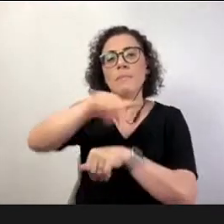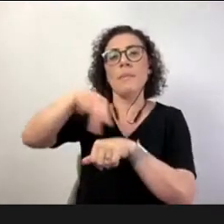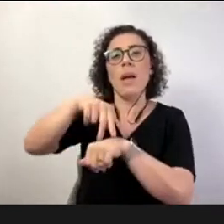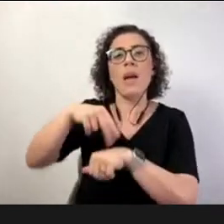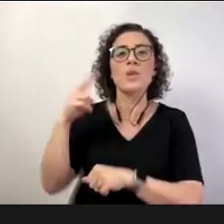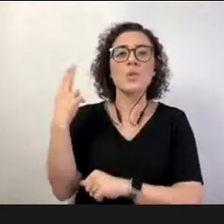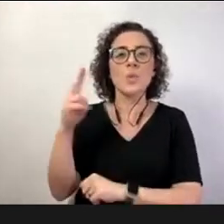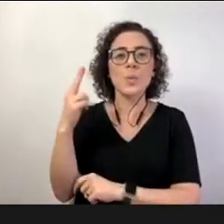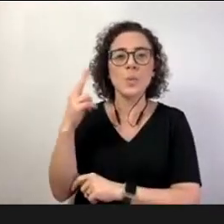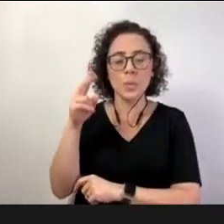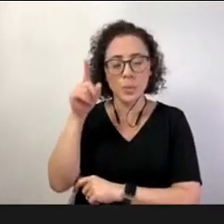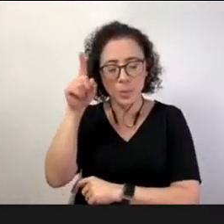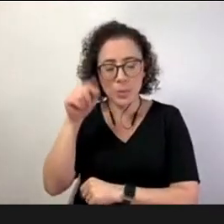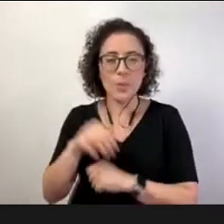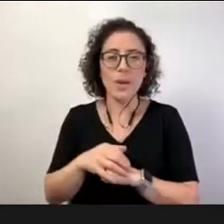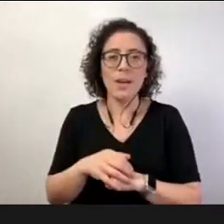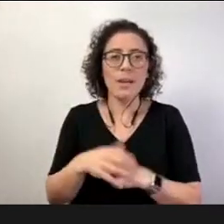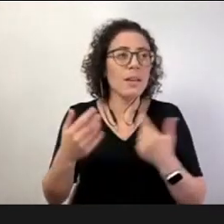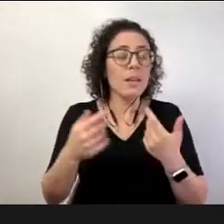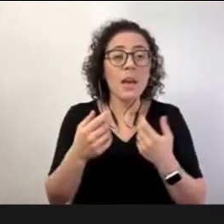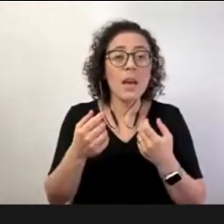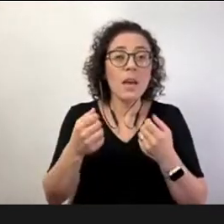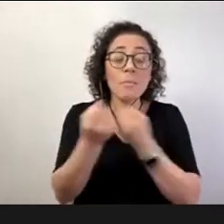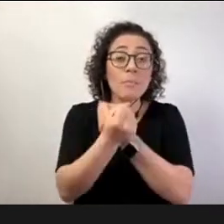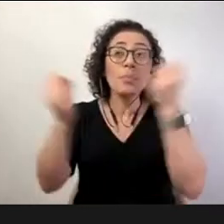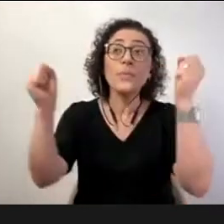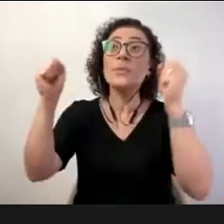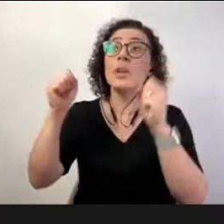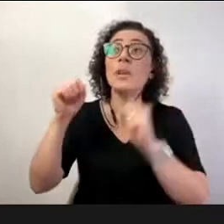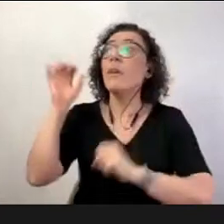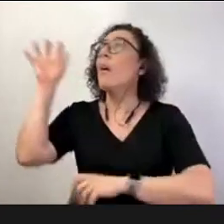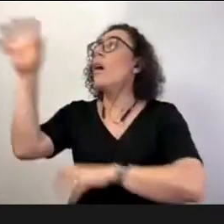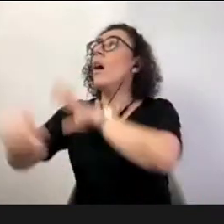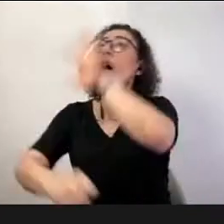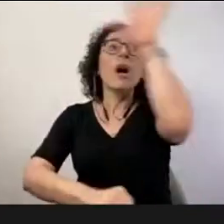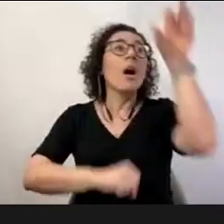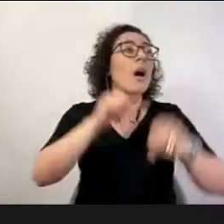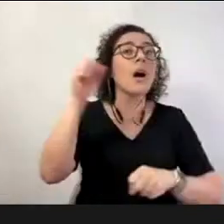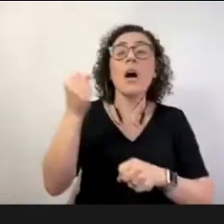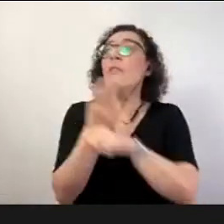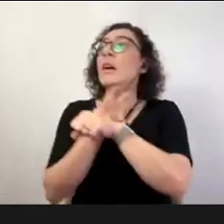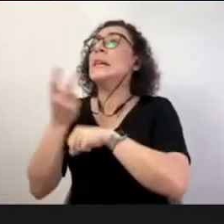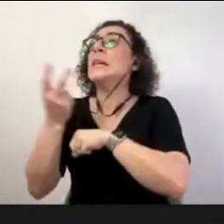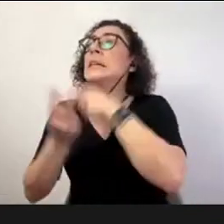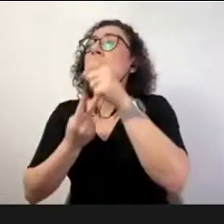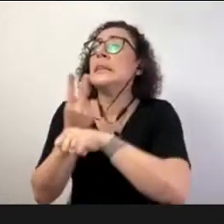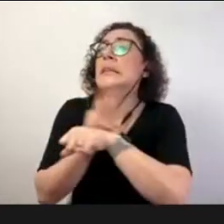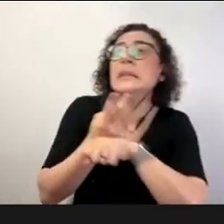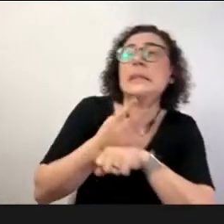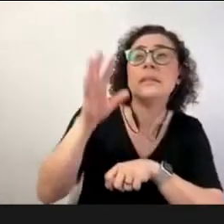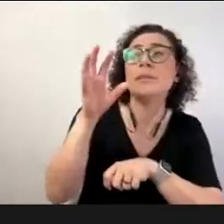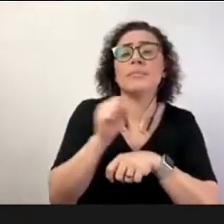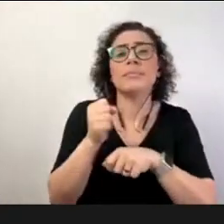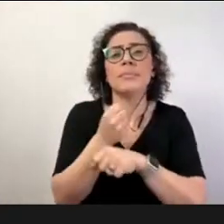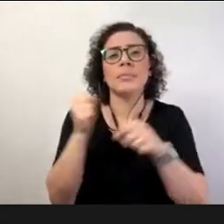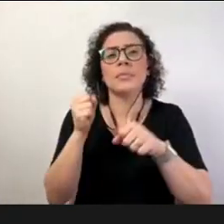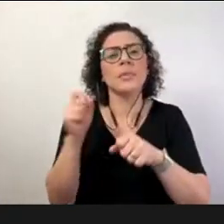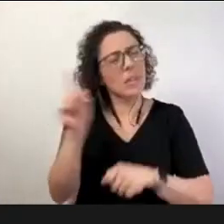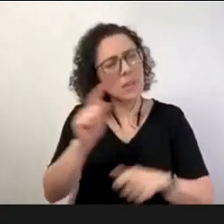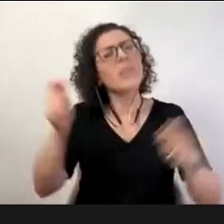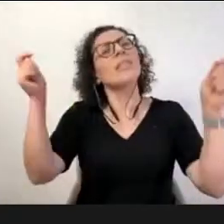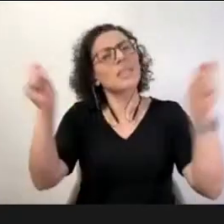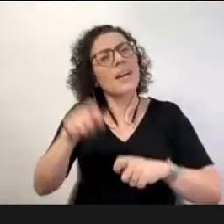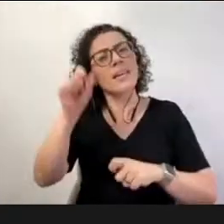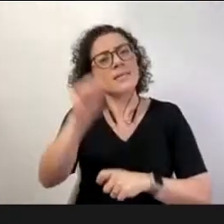coisa que nós vamos perseguindo e é isto que nós queremos para a nossa educação queremos uma educação que seja uma educação de cidadania de qualidade